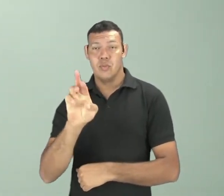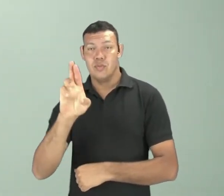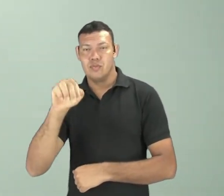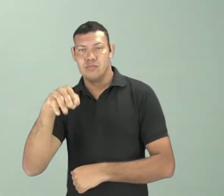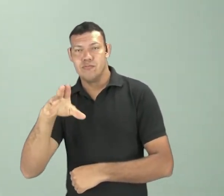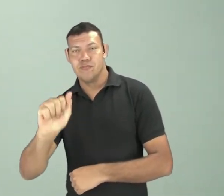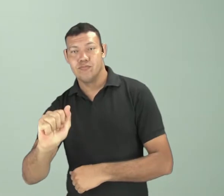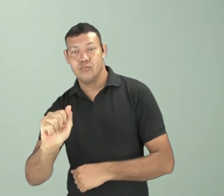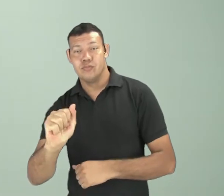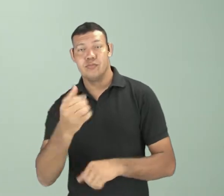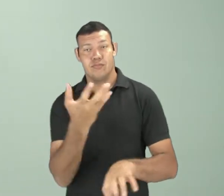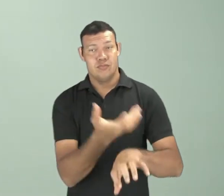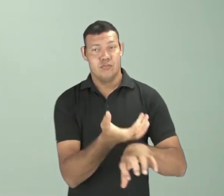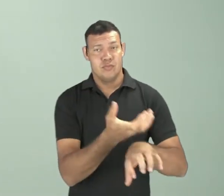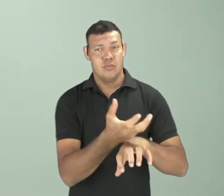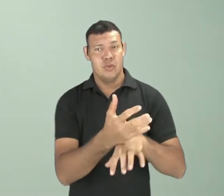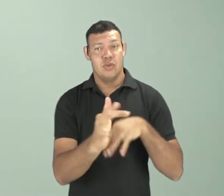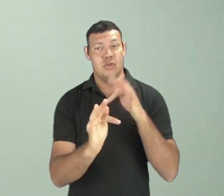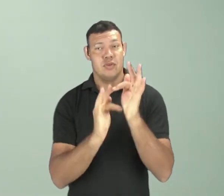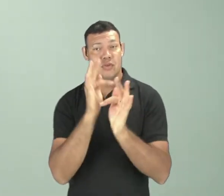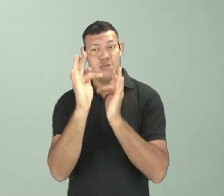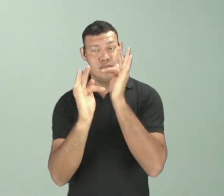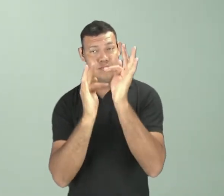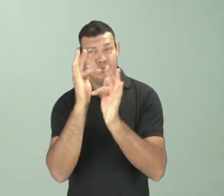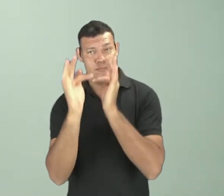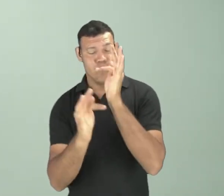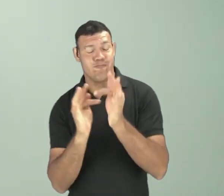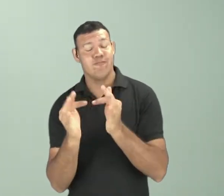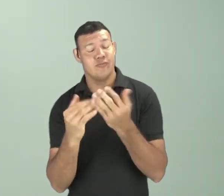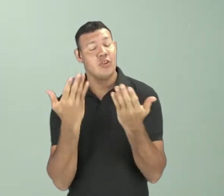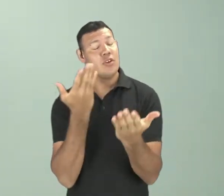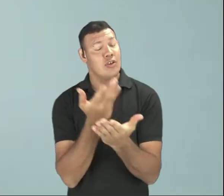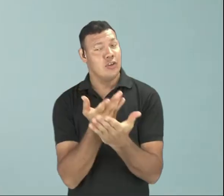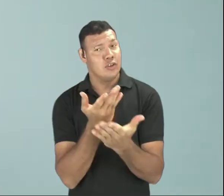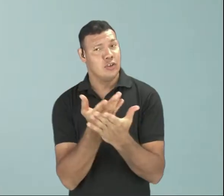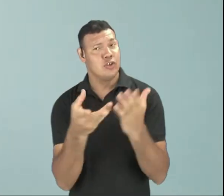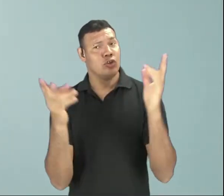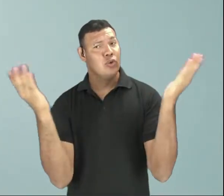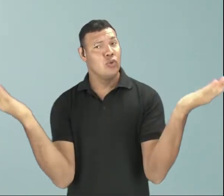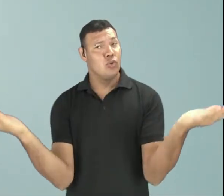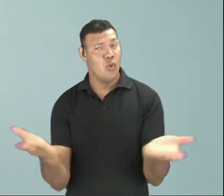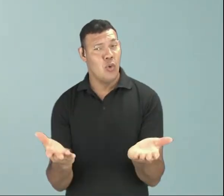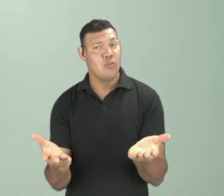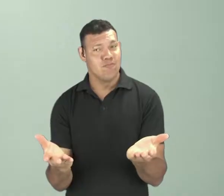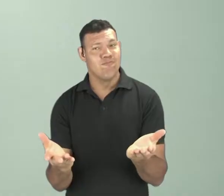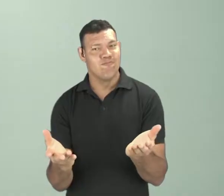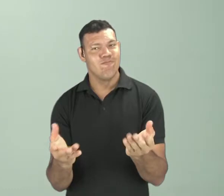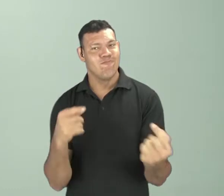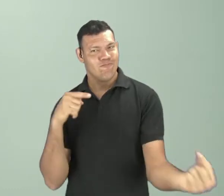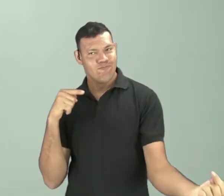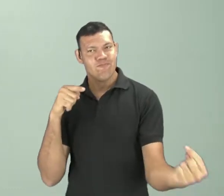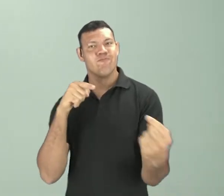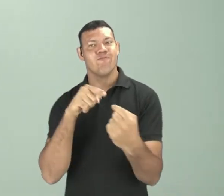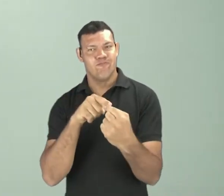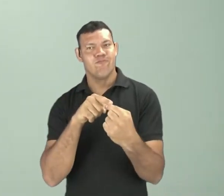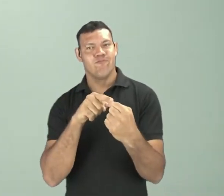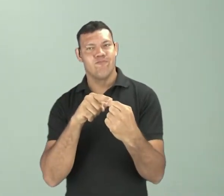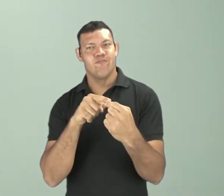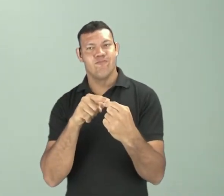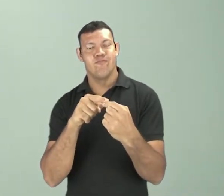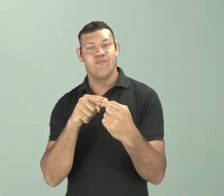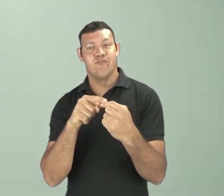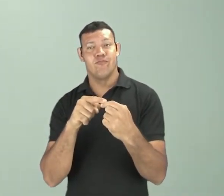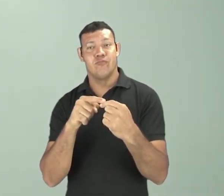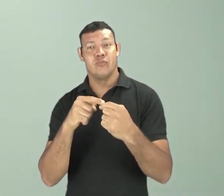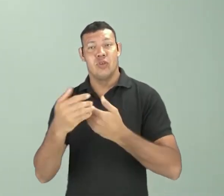física e hoje eu quero trazer uma aula para vocês sobre a relação de transferência de